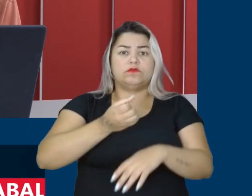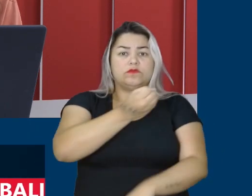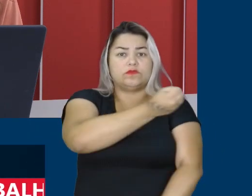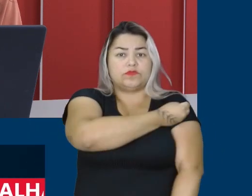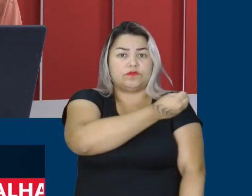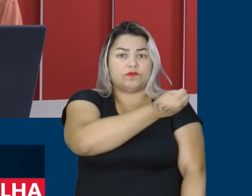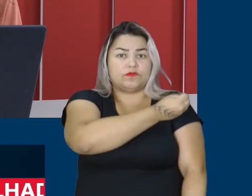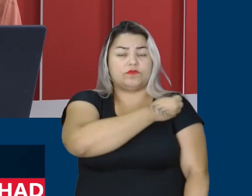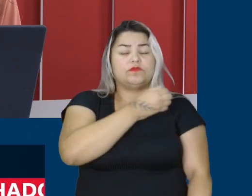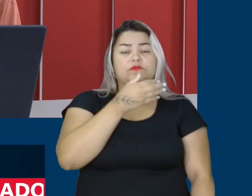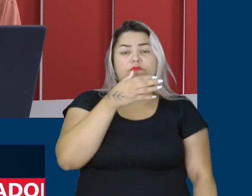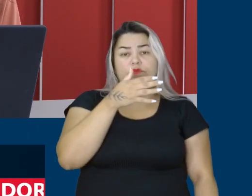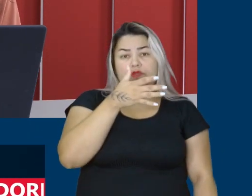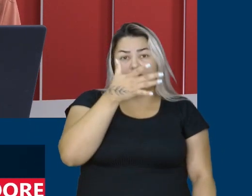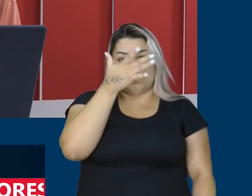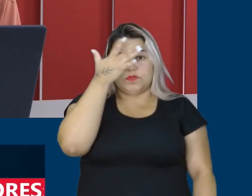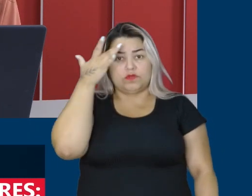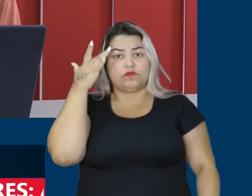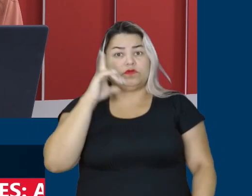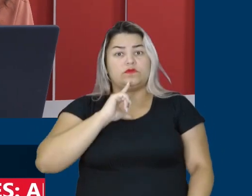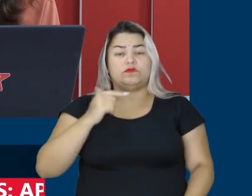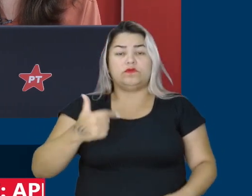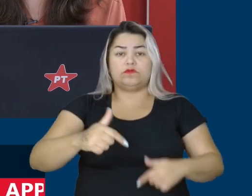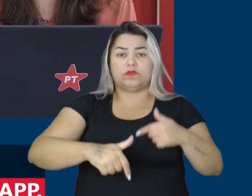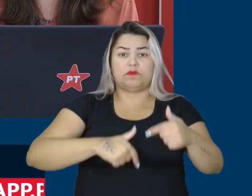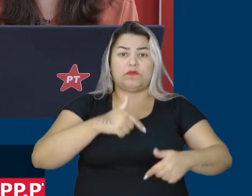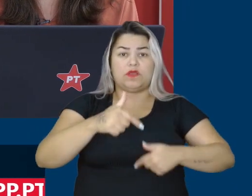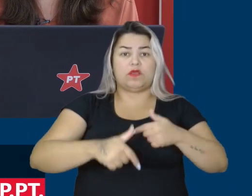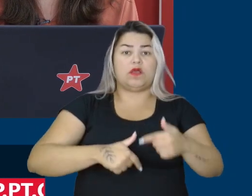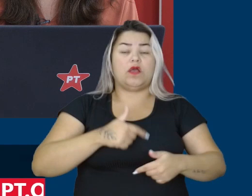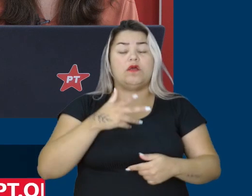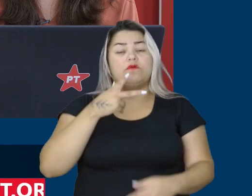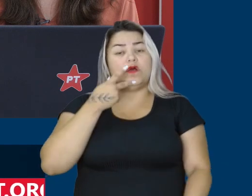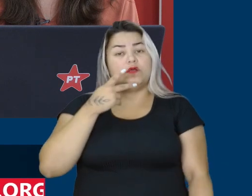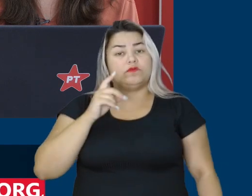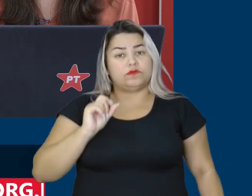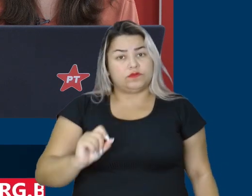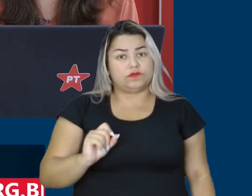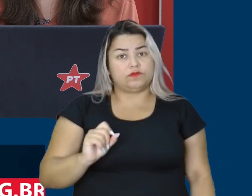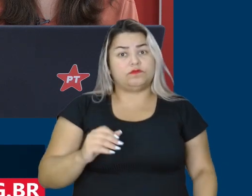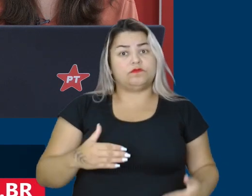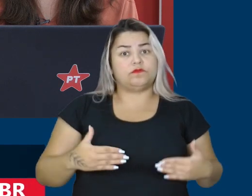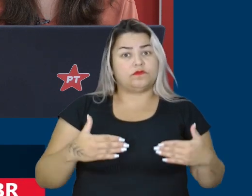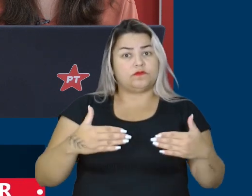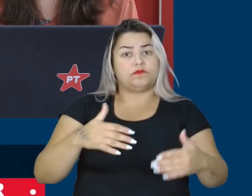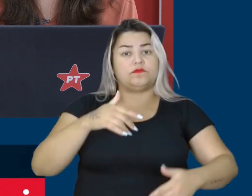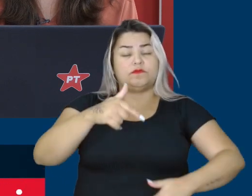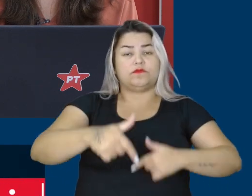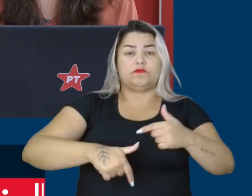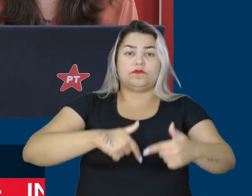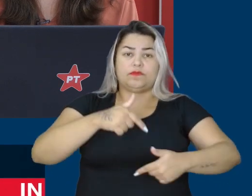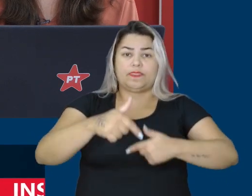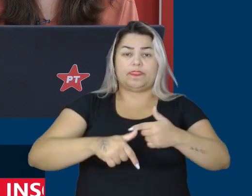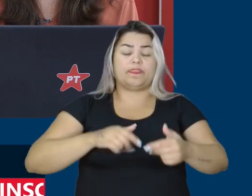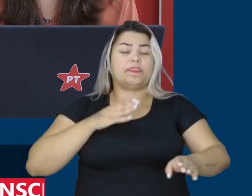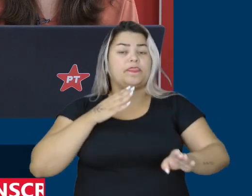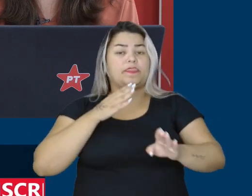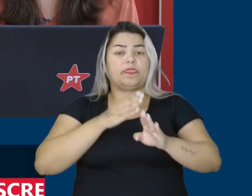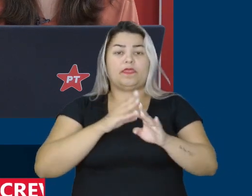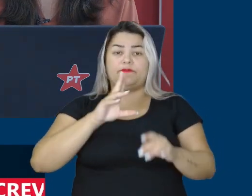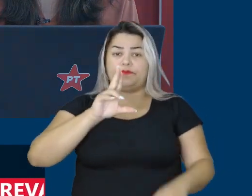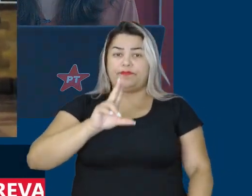de pessoas desempregadas. Eu costumo dizer assim, o Ministério do Trabalho, o emprego, diretamente, ele não